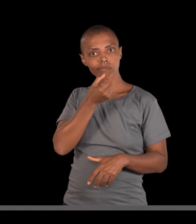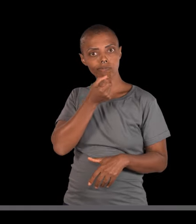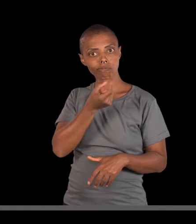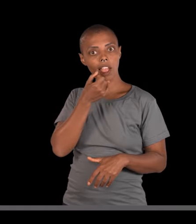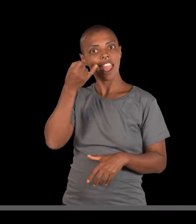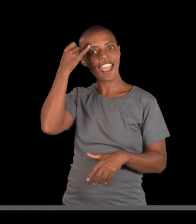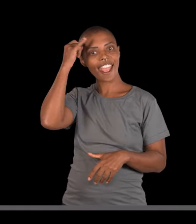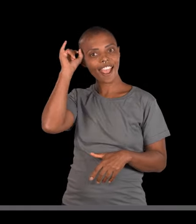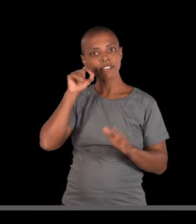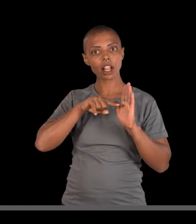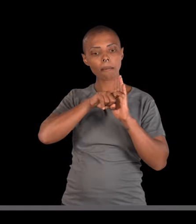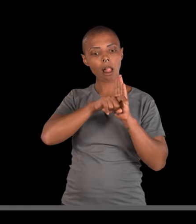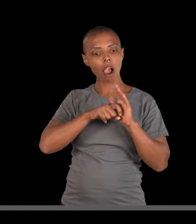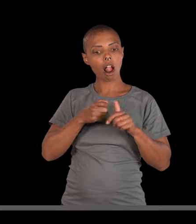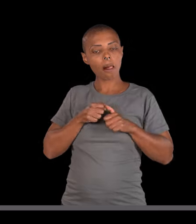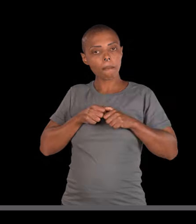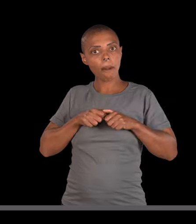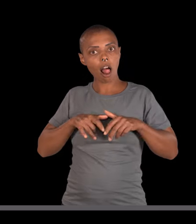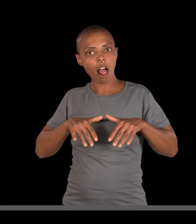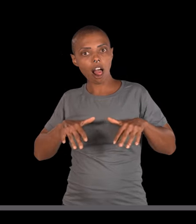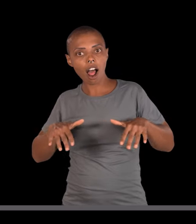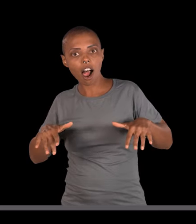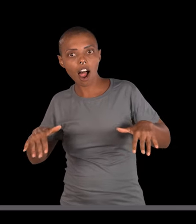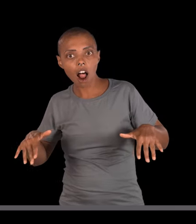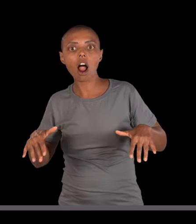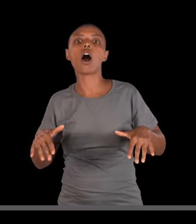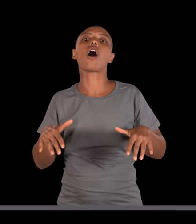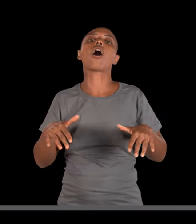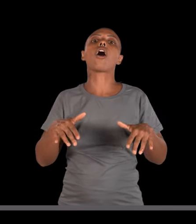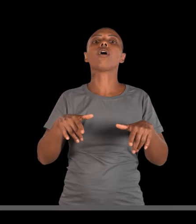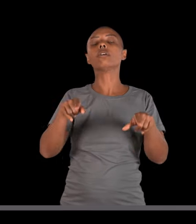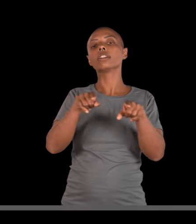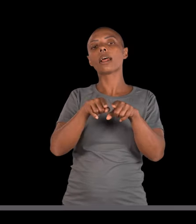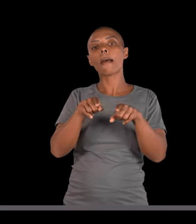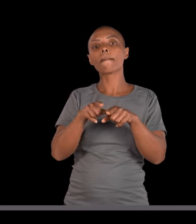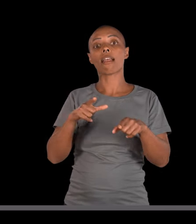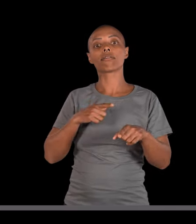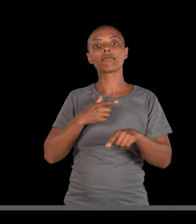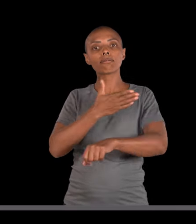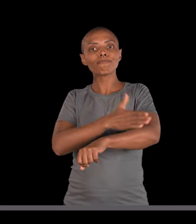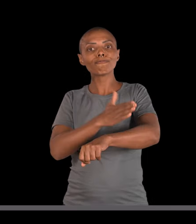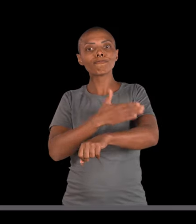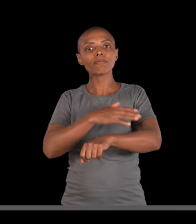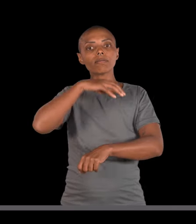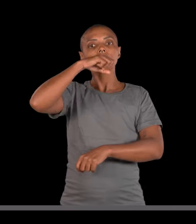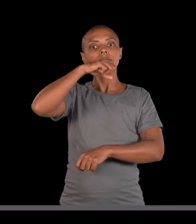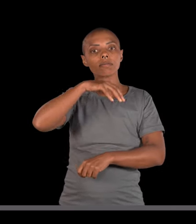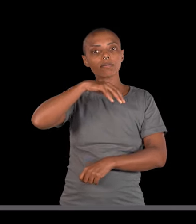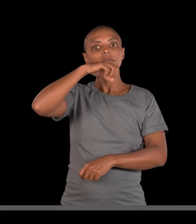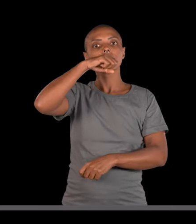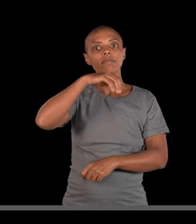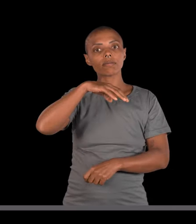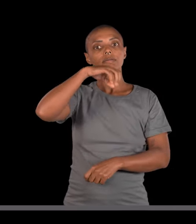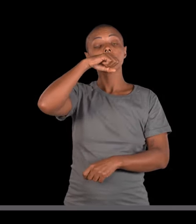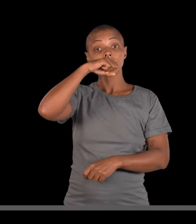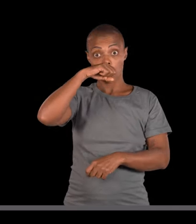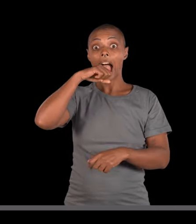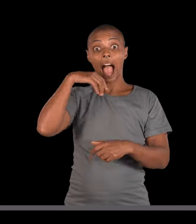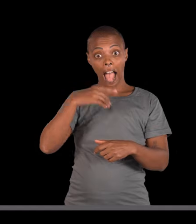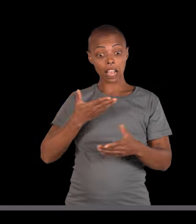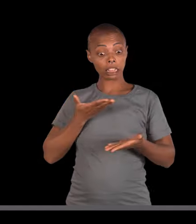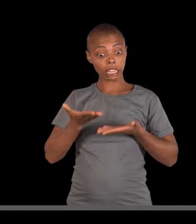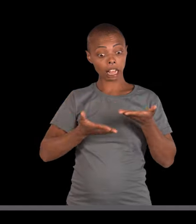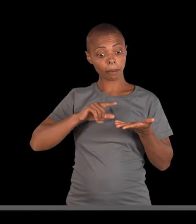tratada com antibióticos pra evitar a proliferação de bactérias no sistema respiratório, fazer terapia respiratória e com